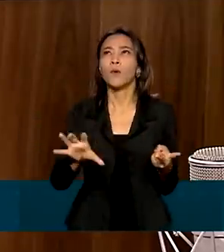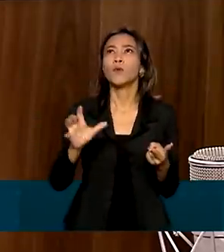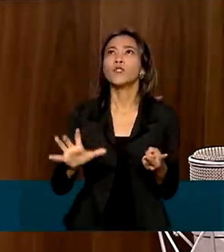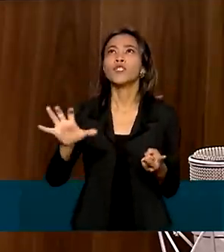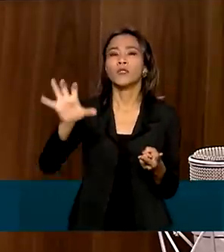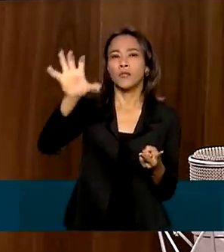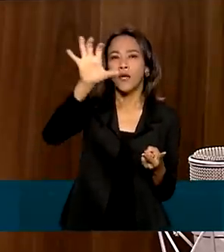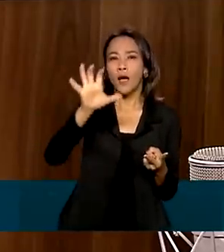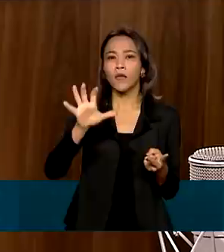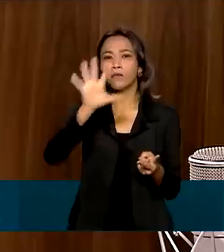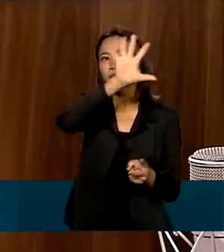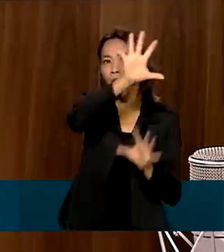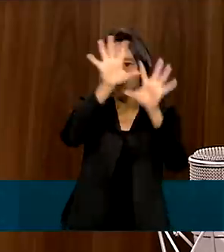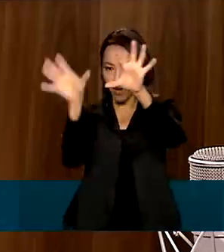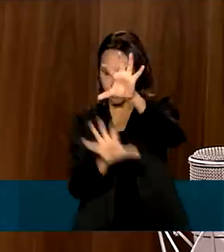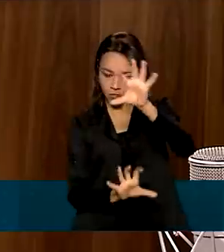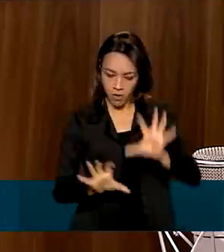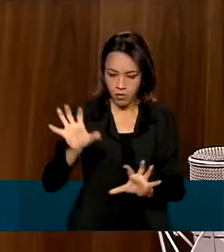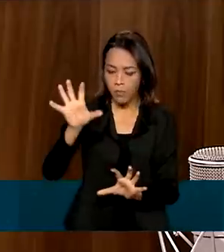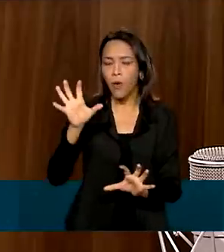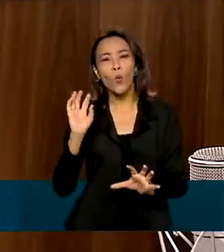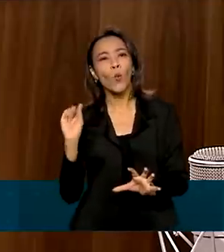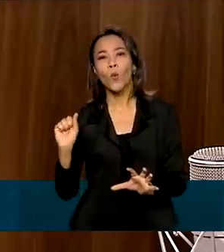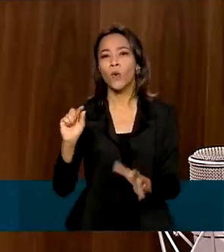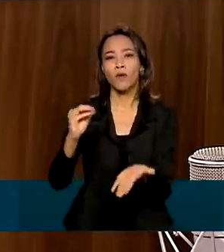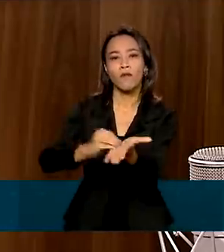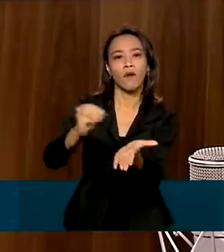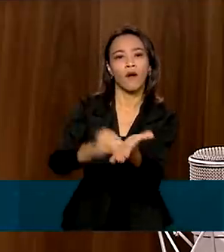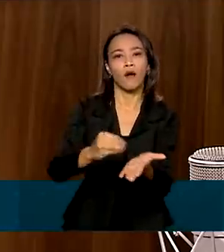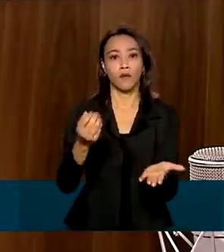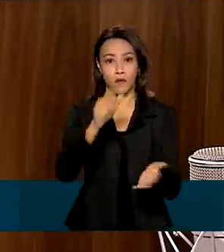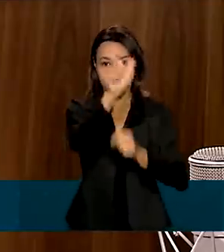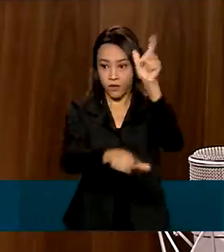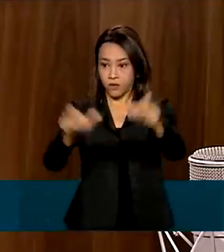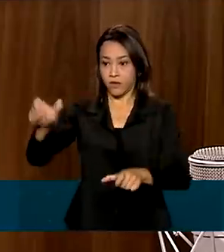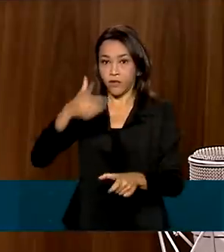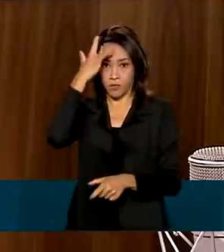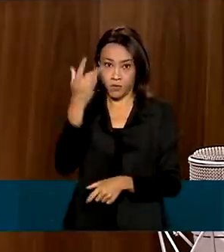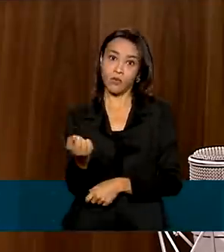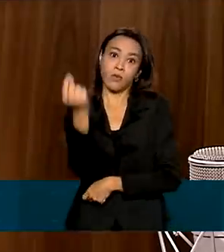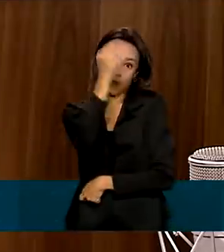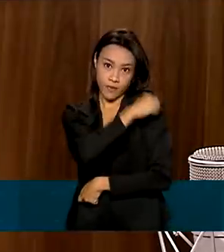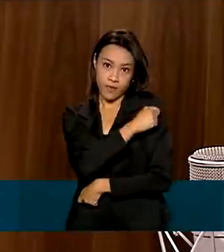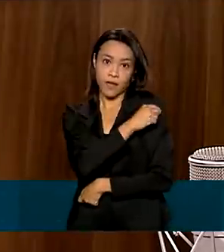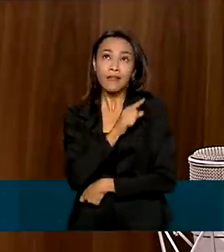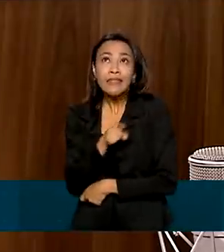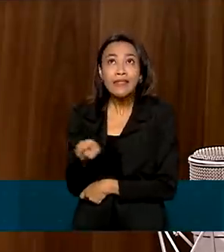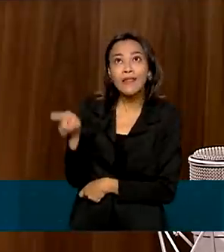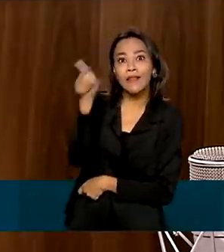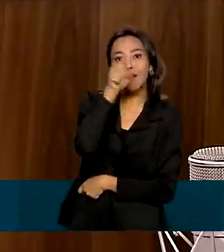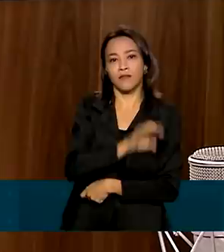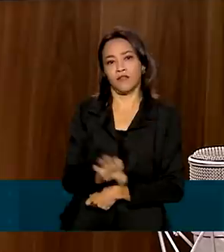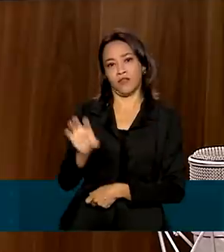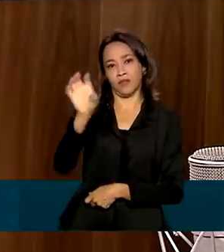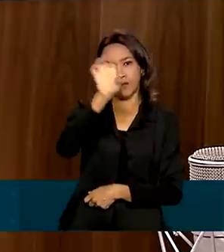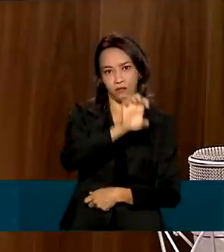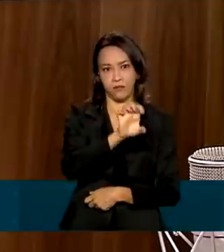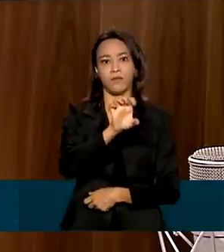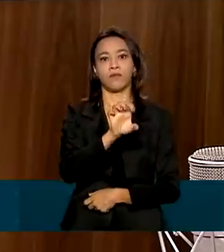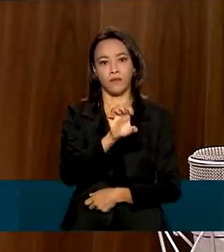verificando o que falta de brasileiros a serem imunizados em cada um desses estados para fazer essa